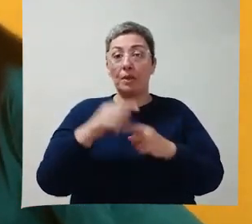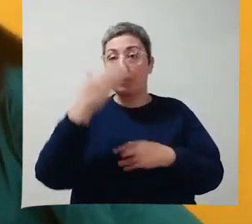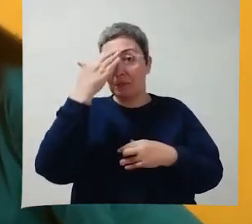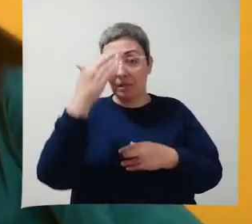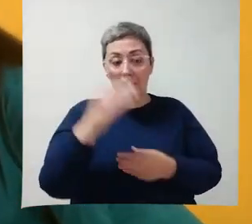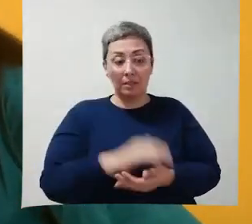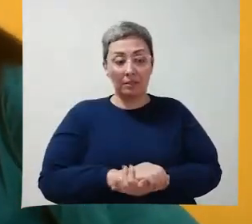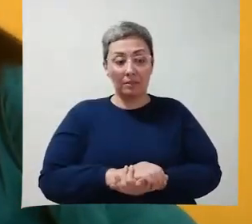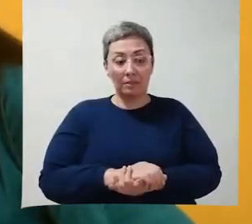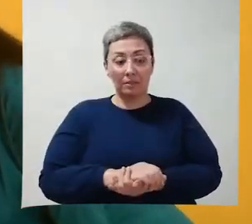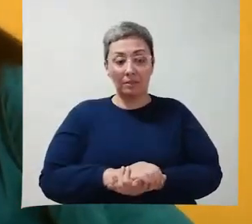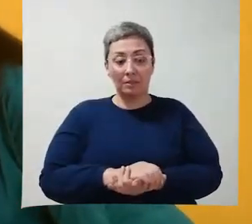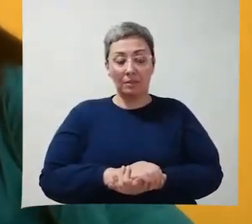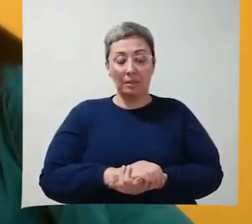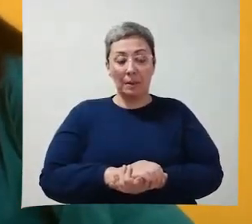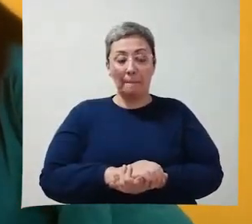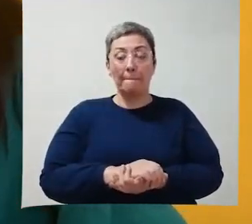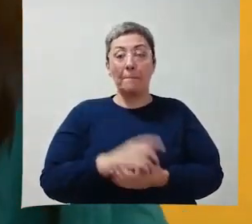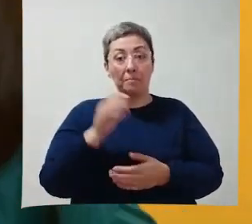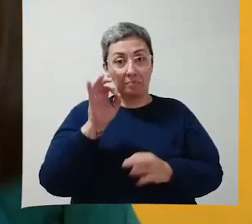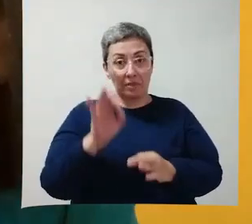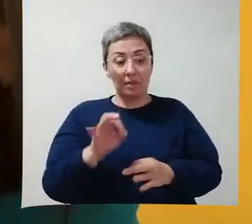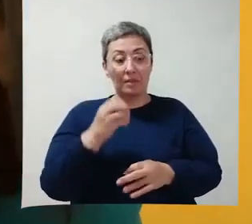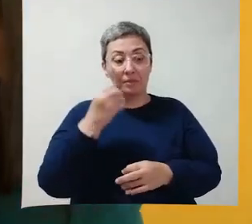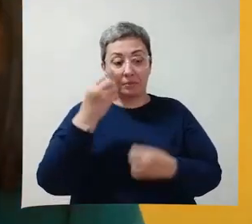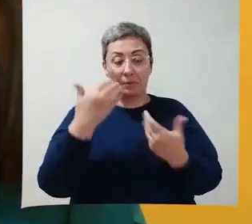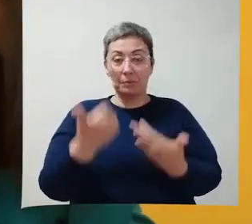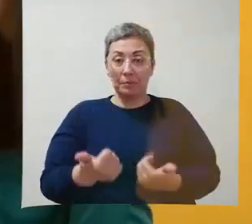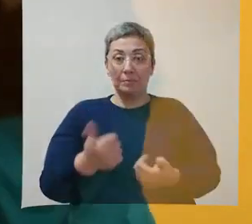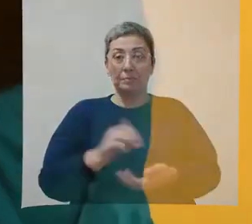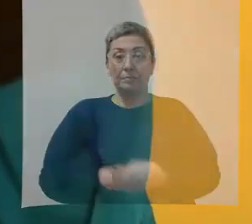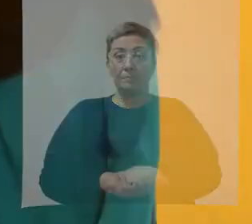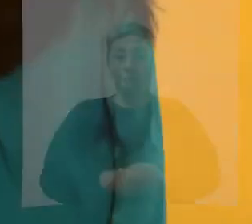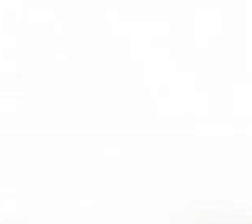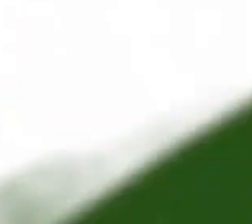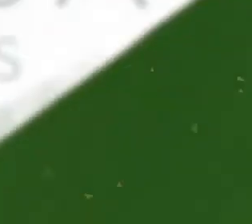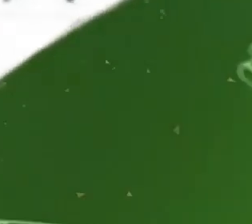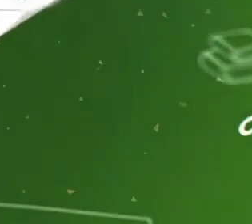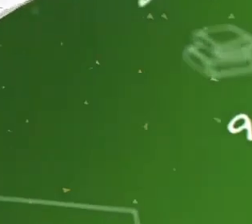Obrigado! Obrigado! Obrigado! Isso! Muito bem!